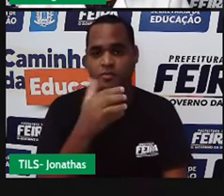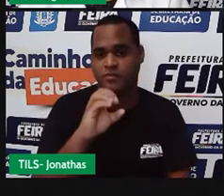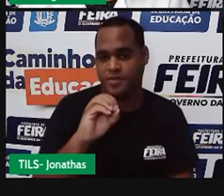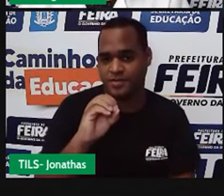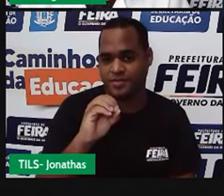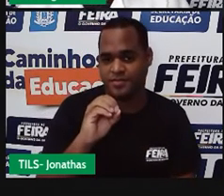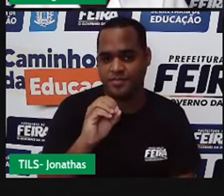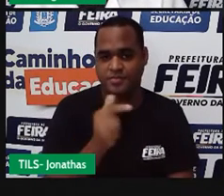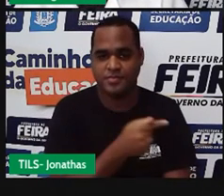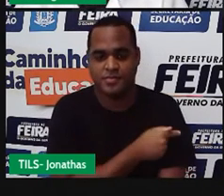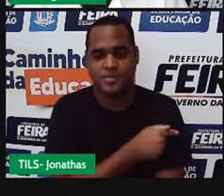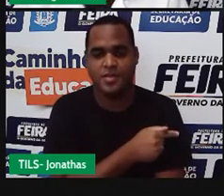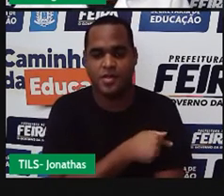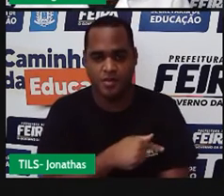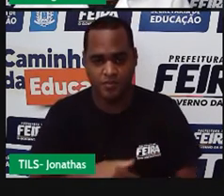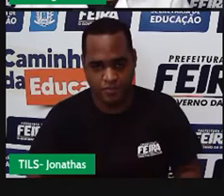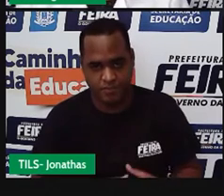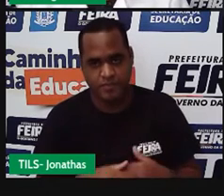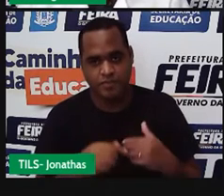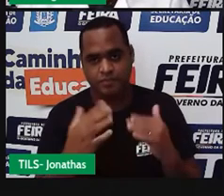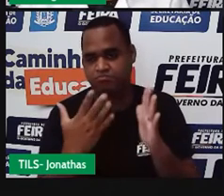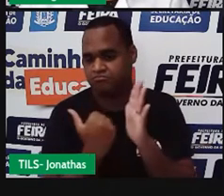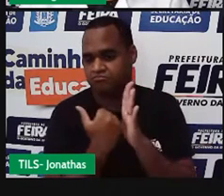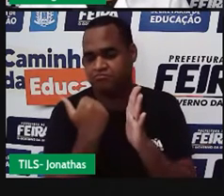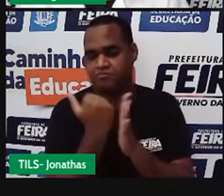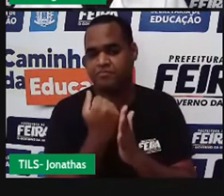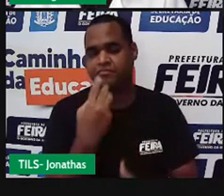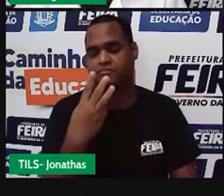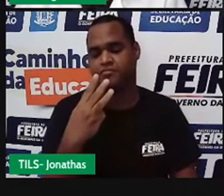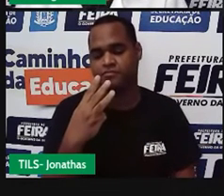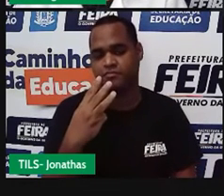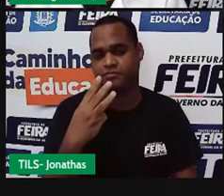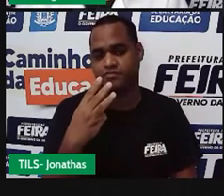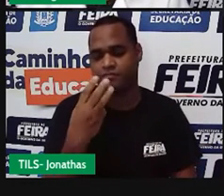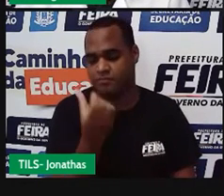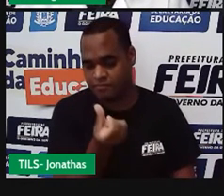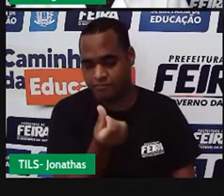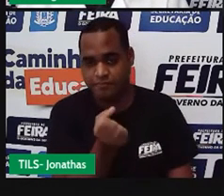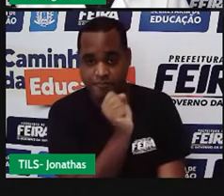Tem mais mais 36 do oitavo